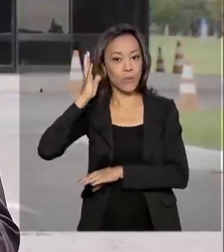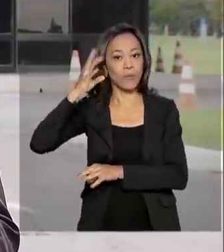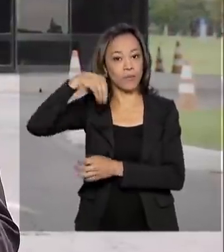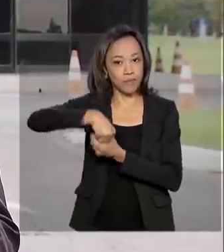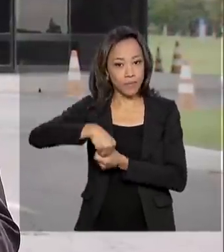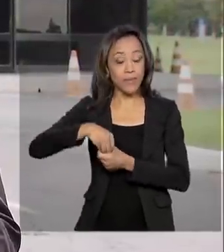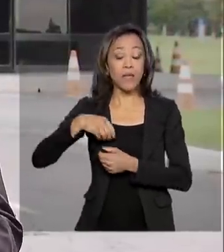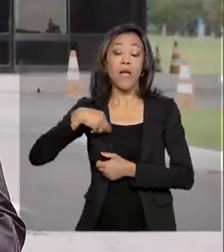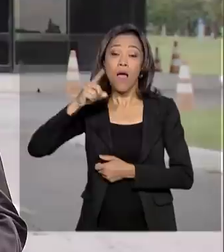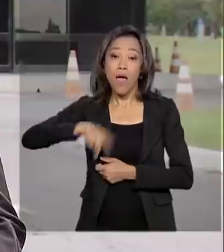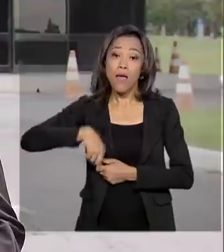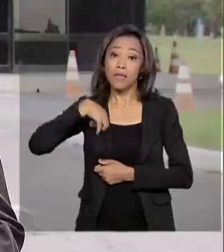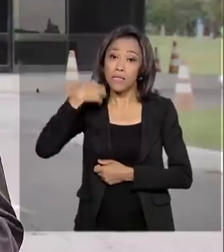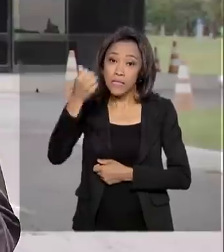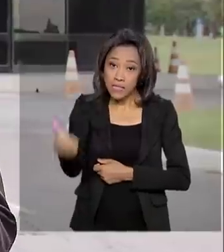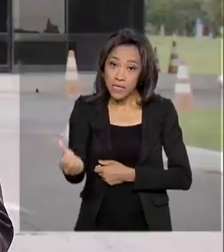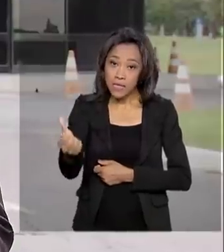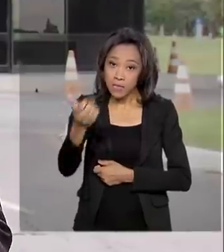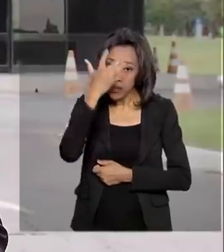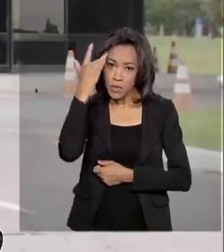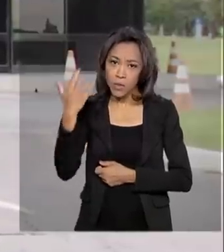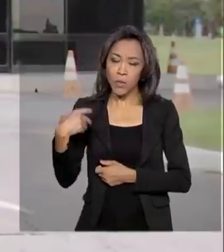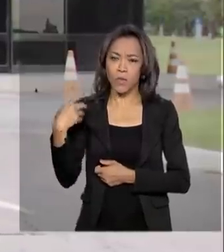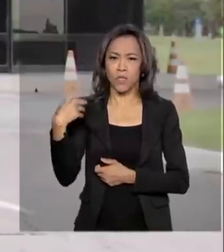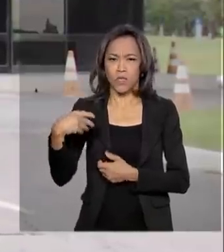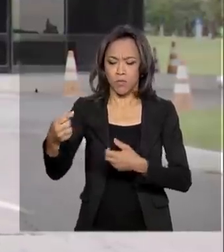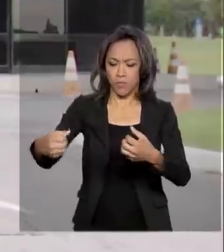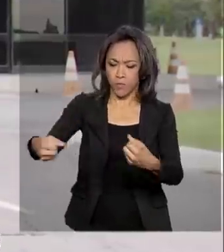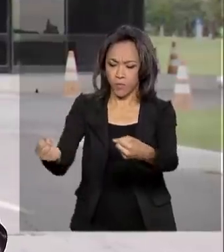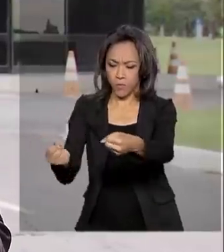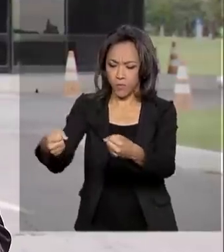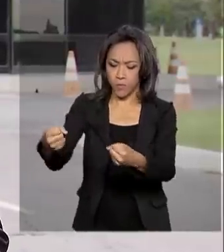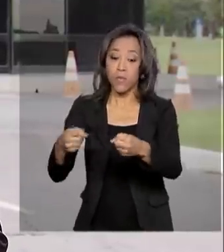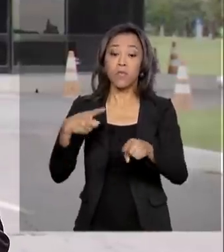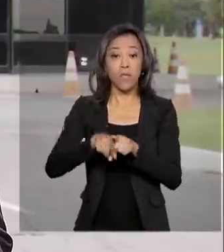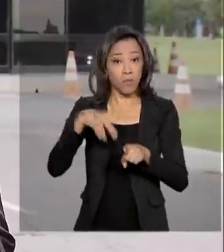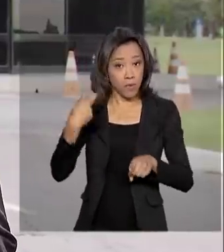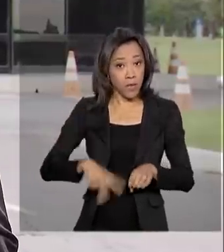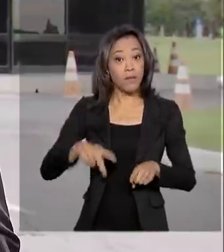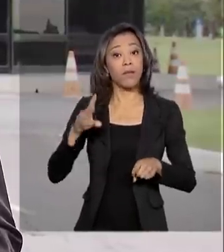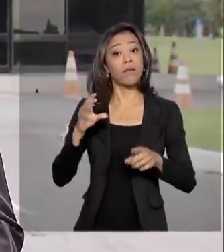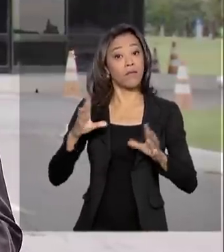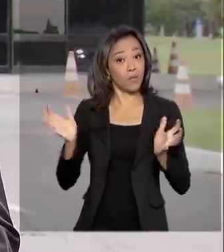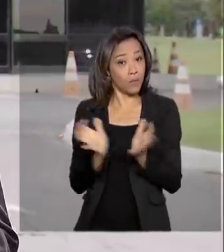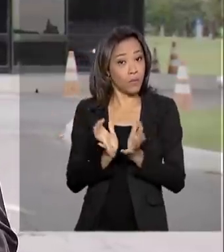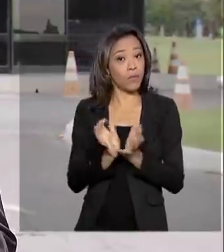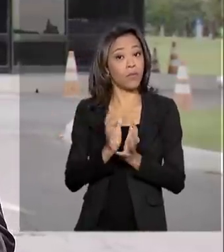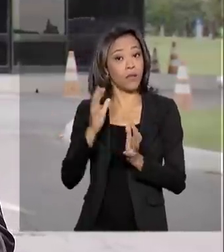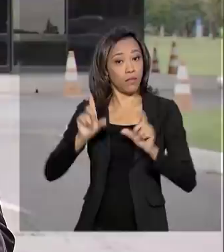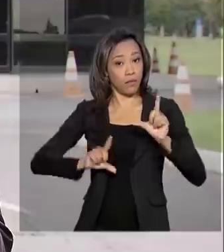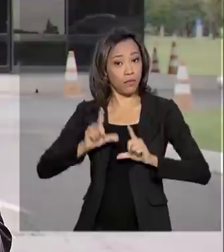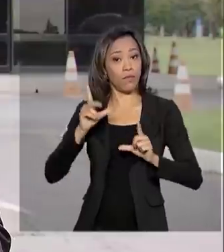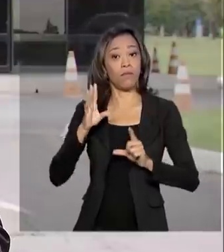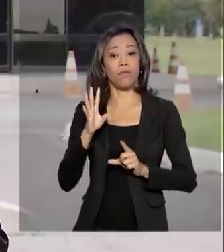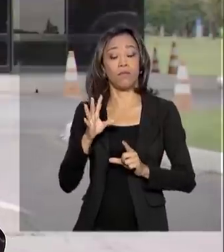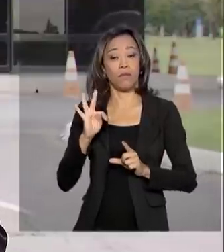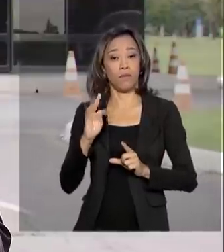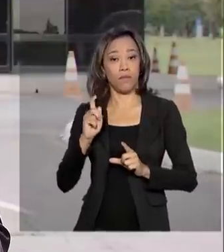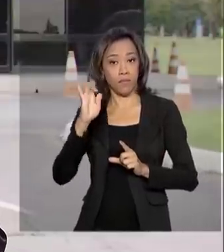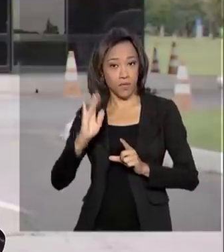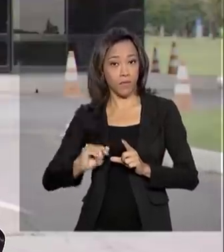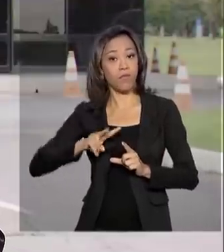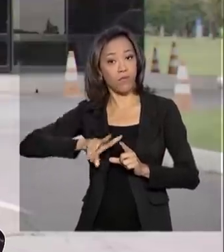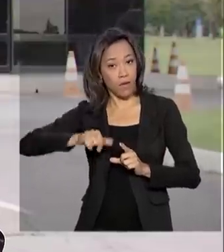seis pessoas na tripulação, além de uma equipe da TV Brasil, que vai acompanhar todo o trajeto. 29 pessoas